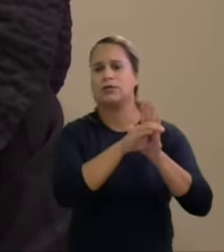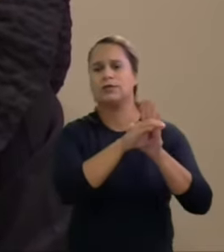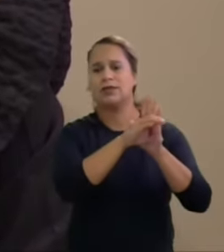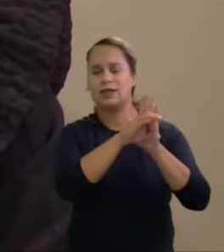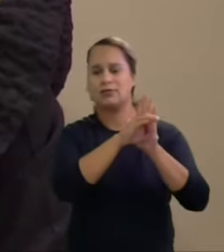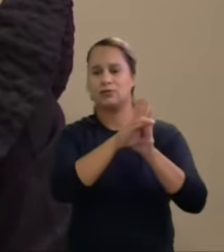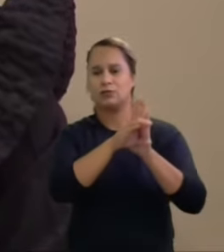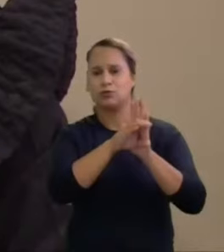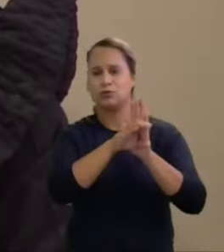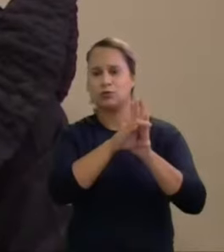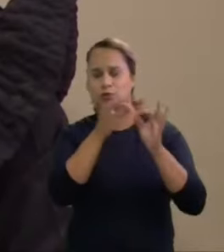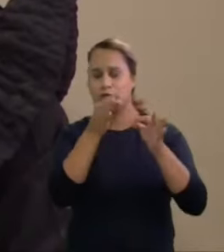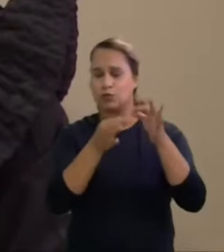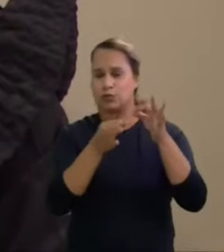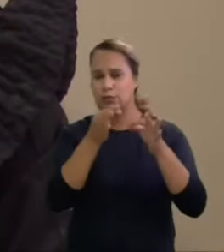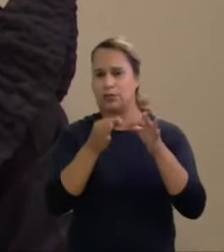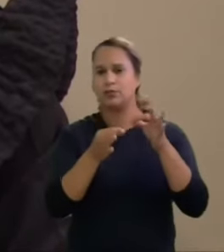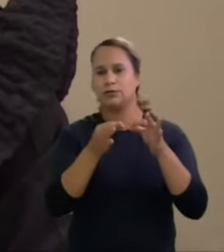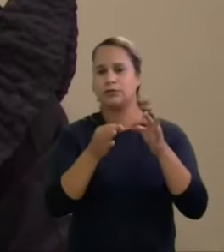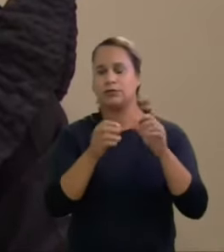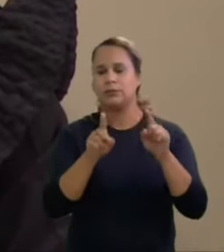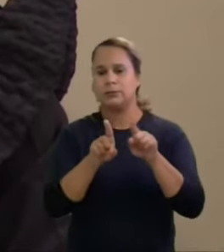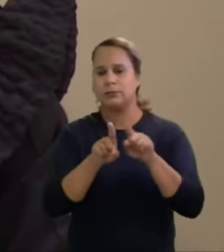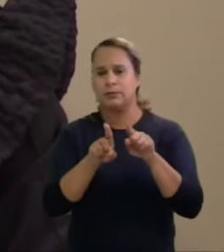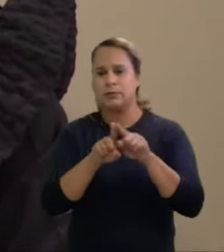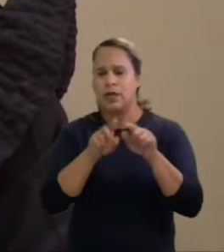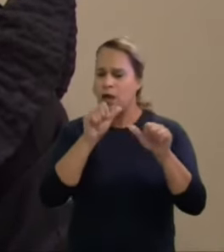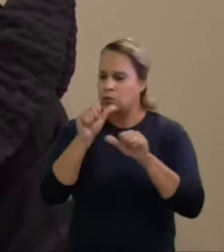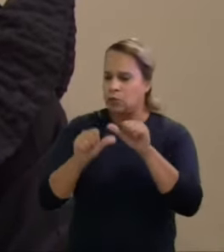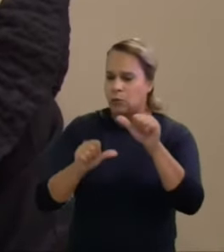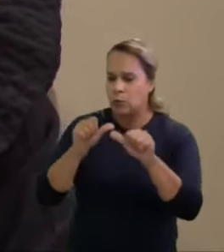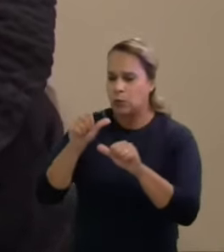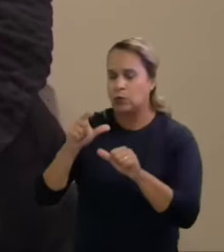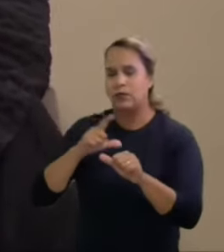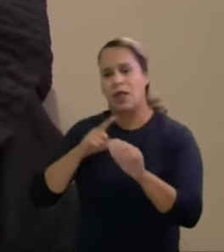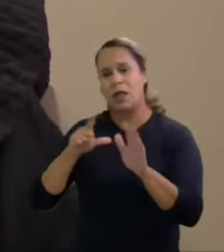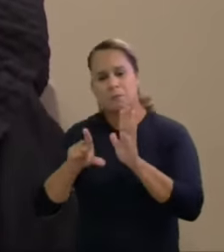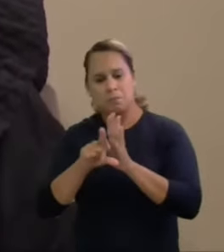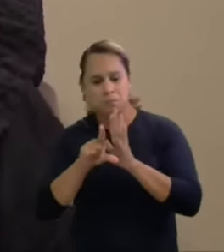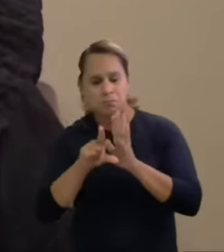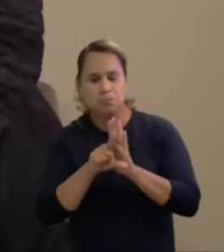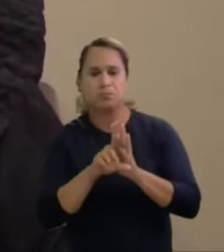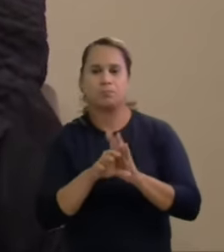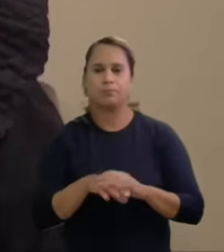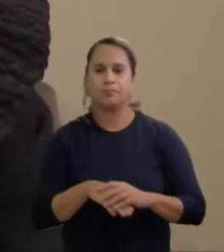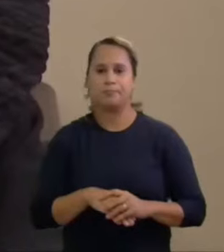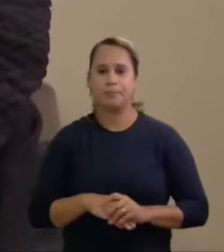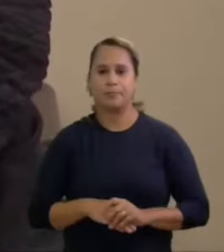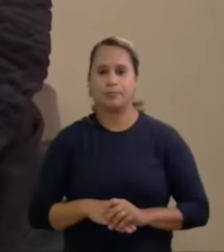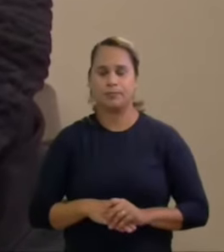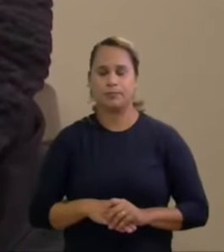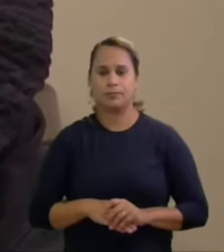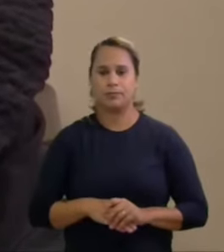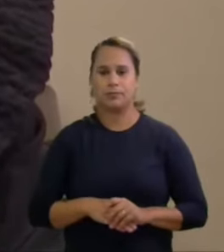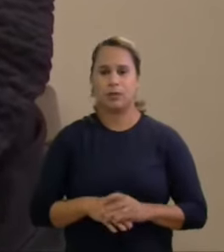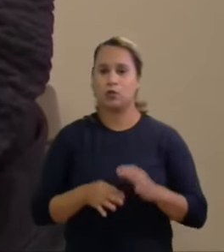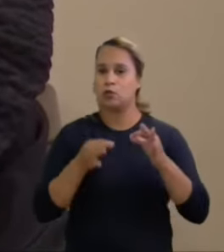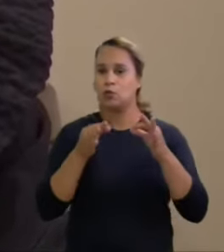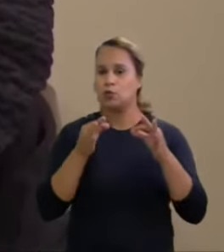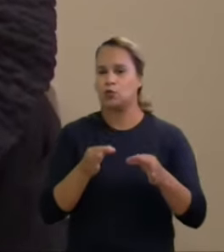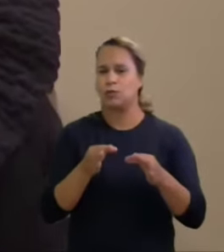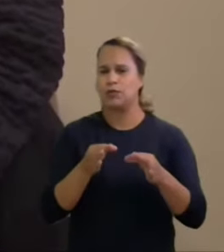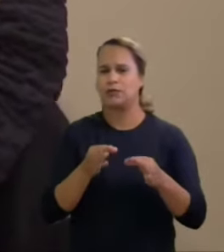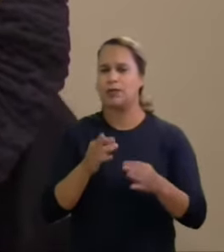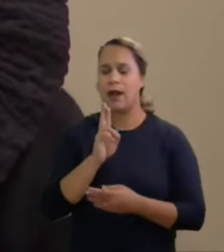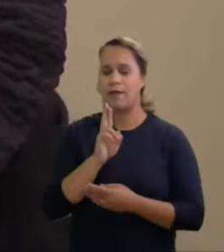das alterações legislativas existentes e justamente por essa razão seu